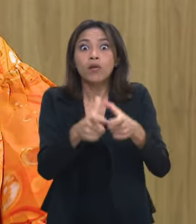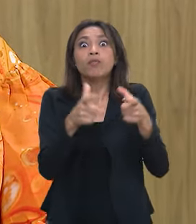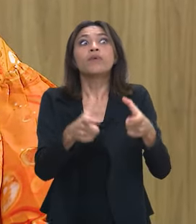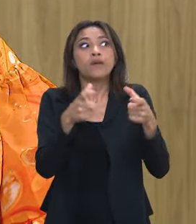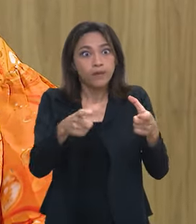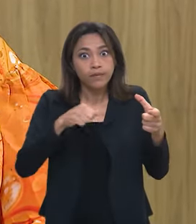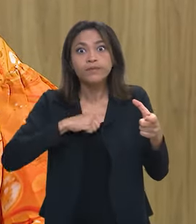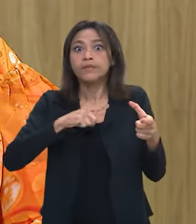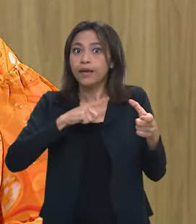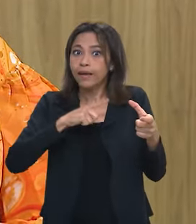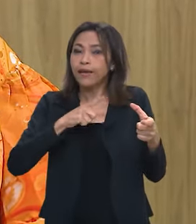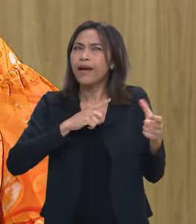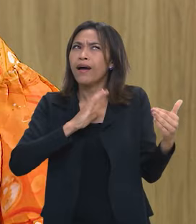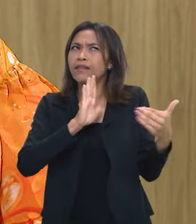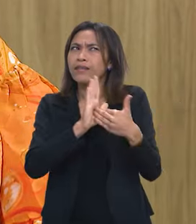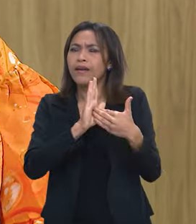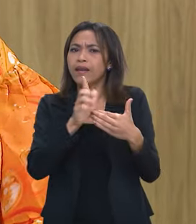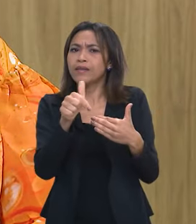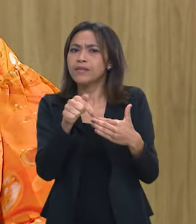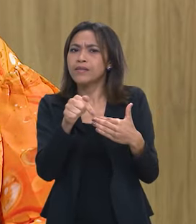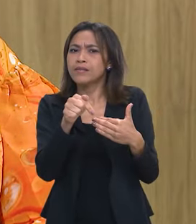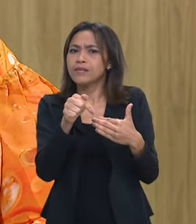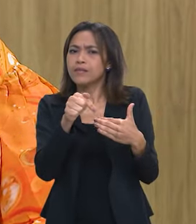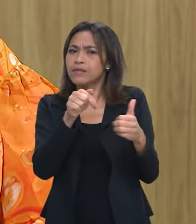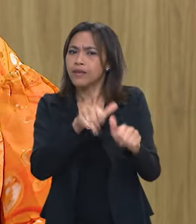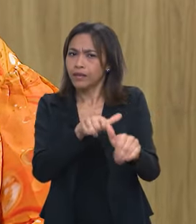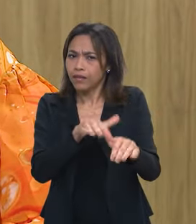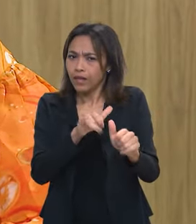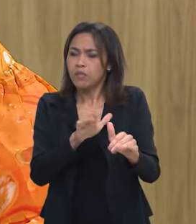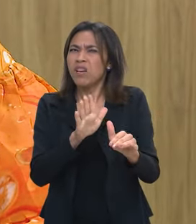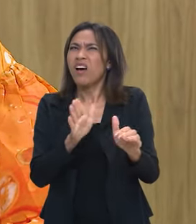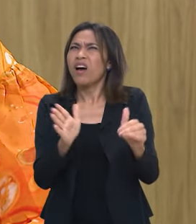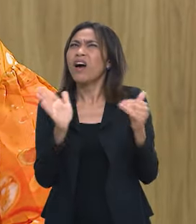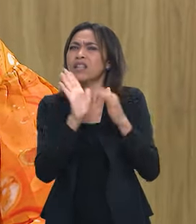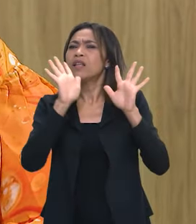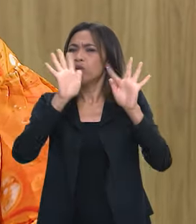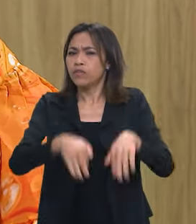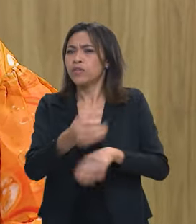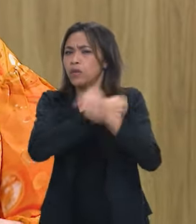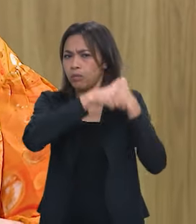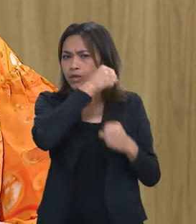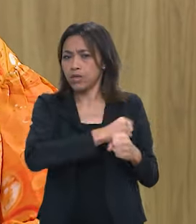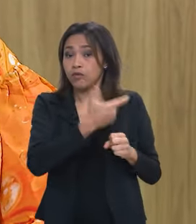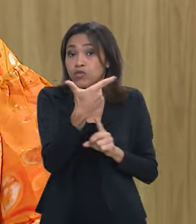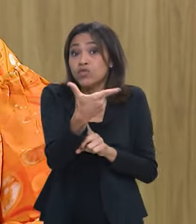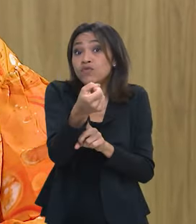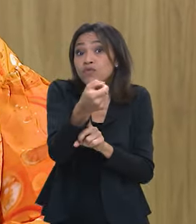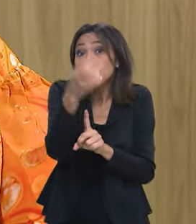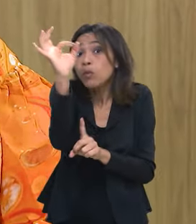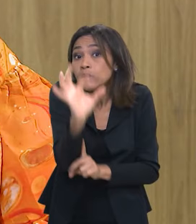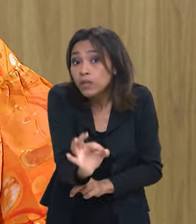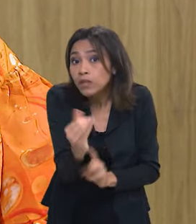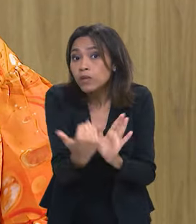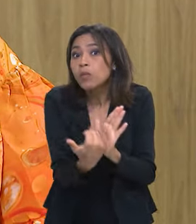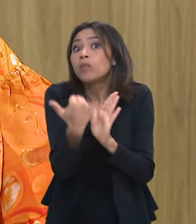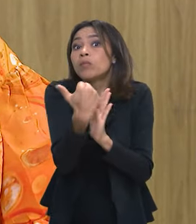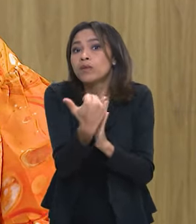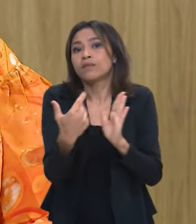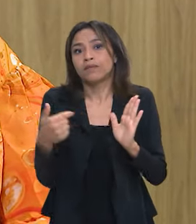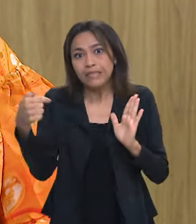aumento de doses até setembro, se compararmos até o final do ano passado, de 20%,